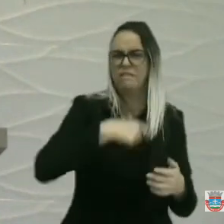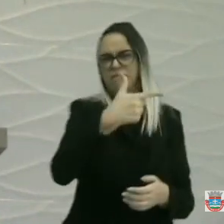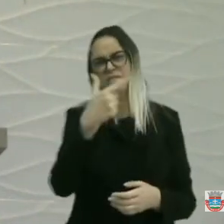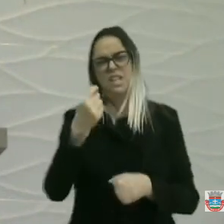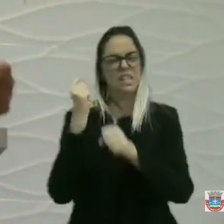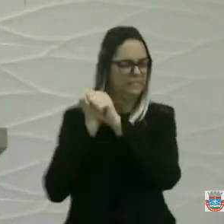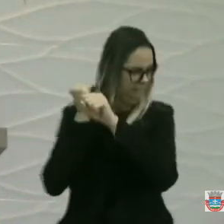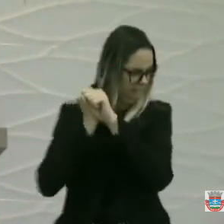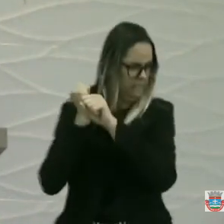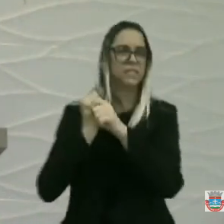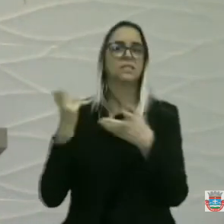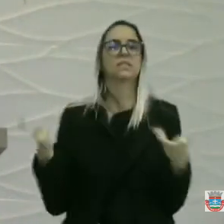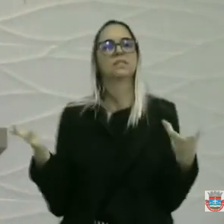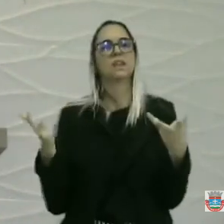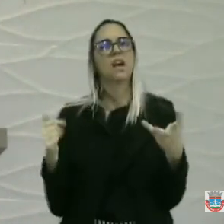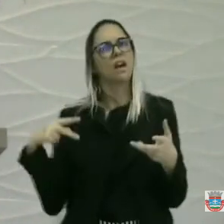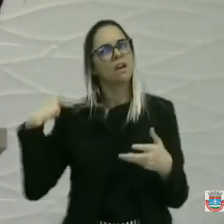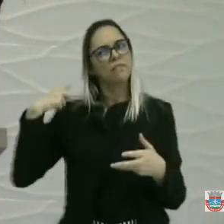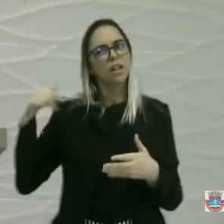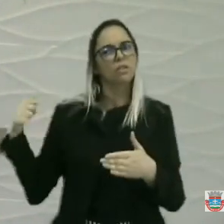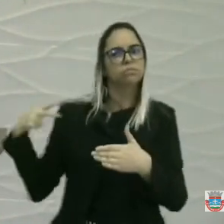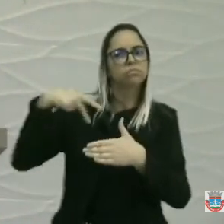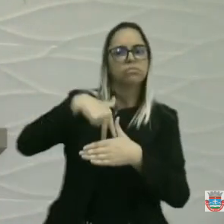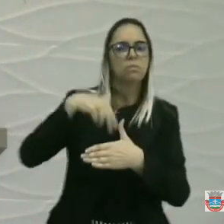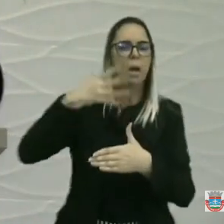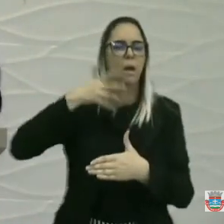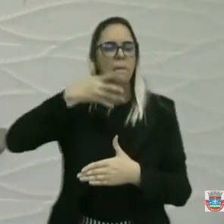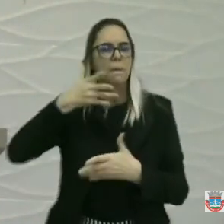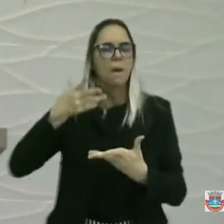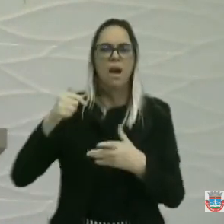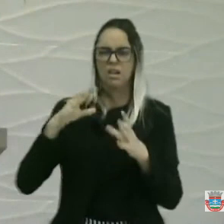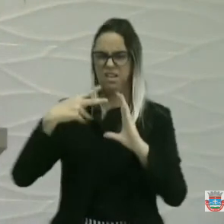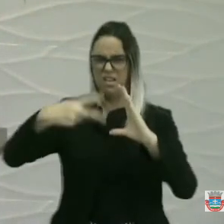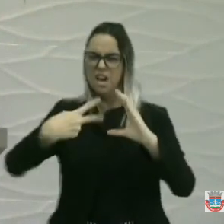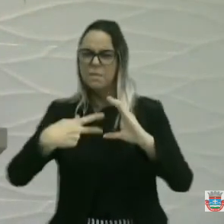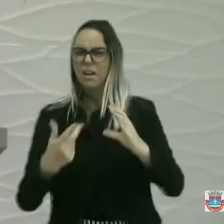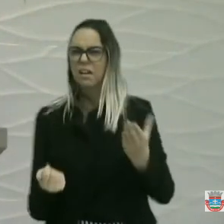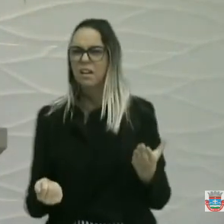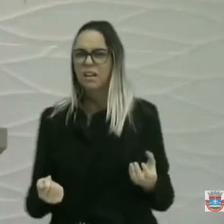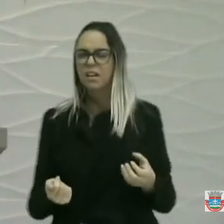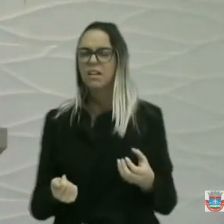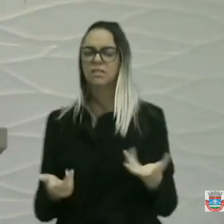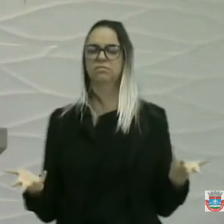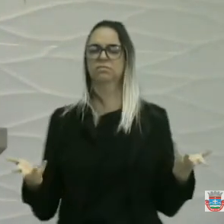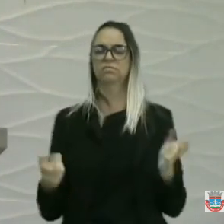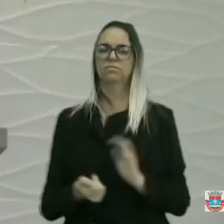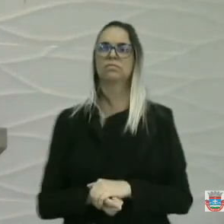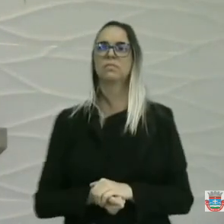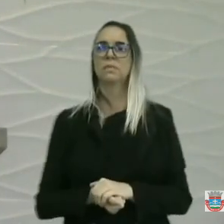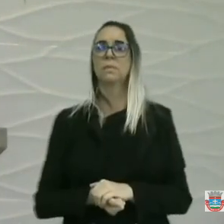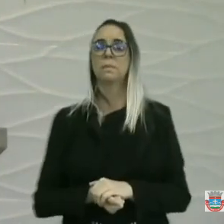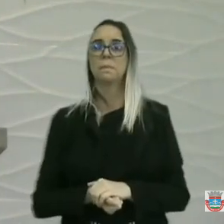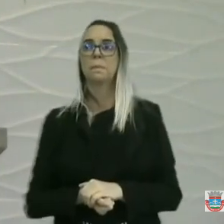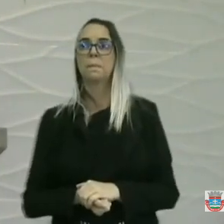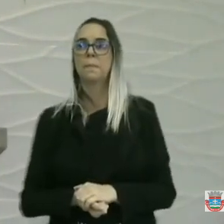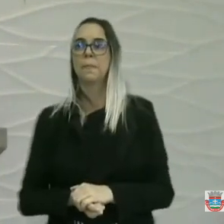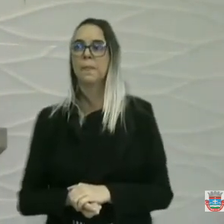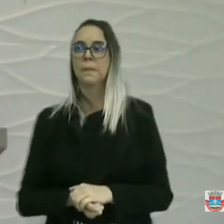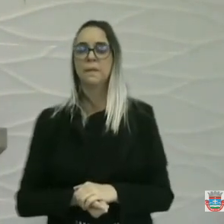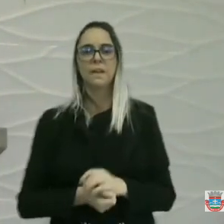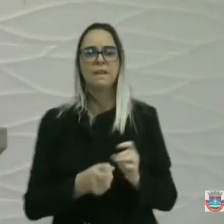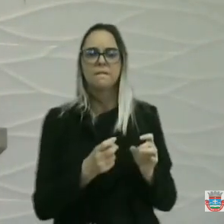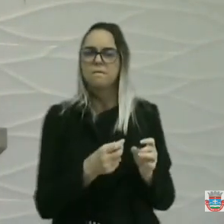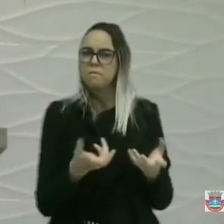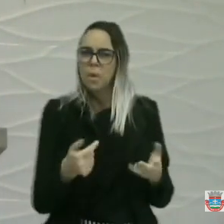E o vereador ainda vem para aqui querer jogar, quer a compra de vereadores. Passaram 90 dias com o projeto.